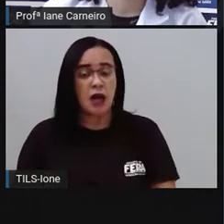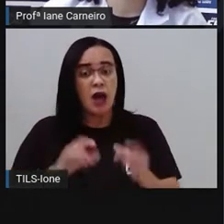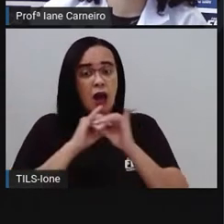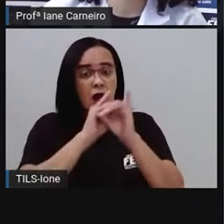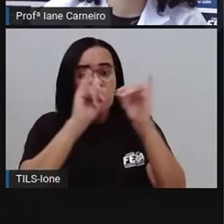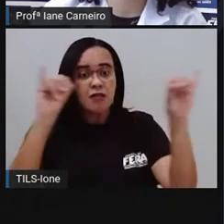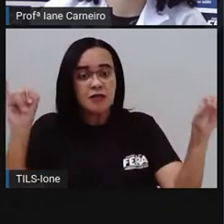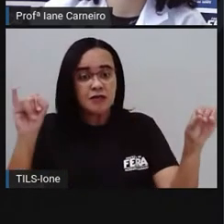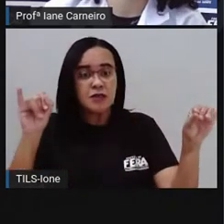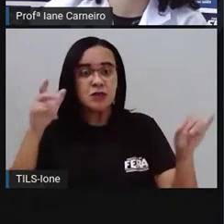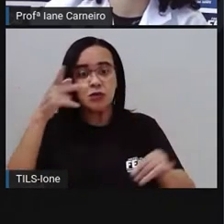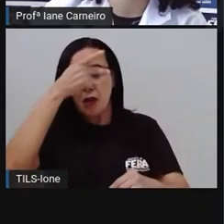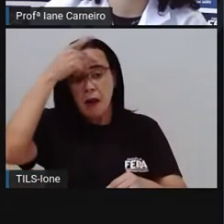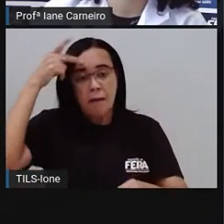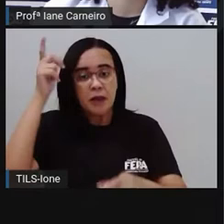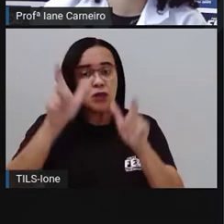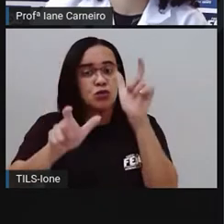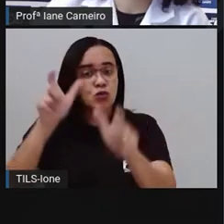grandes.